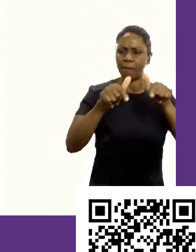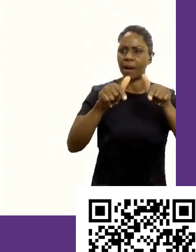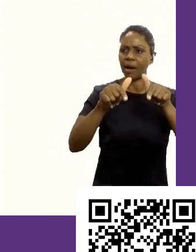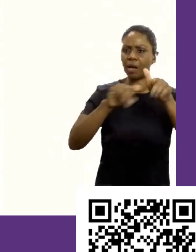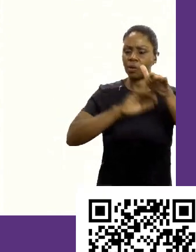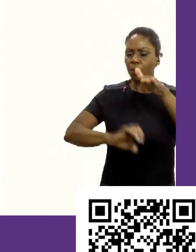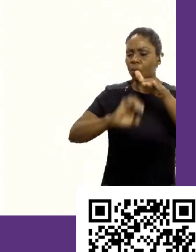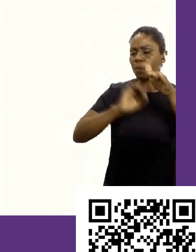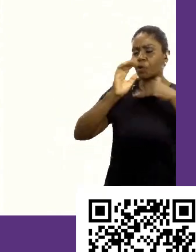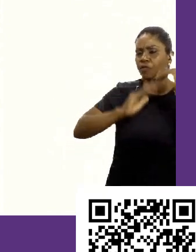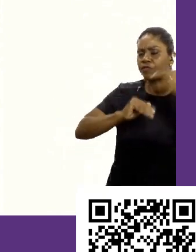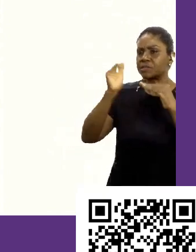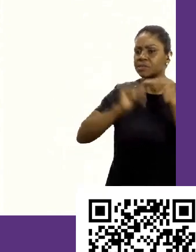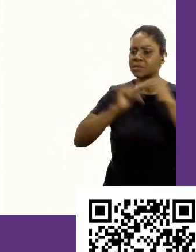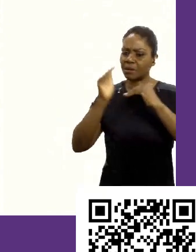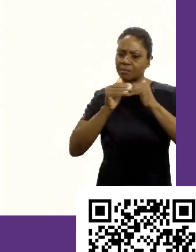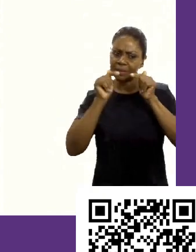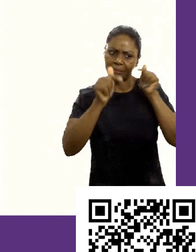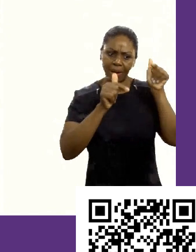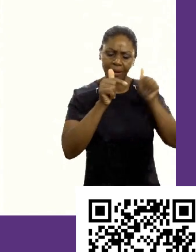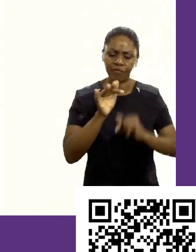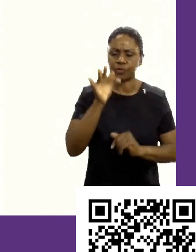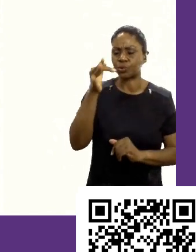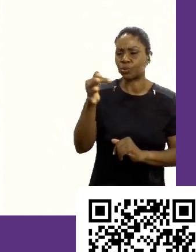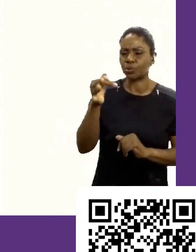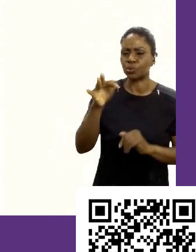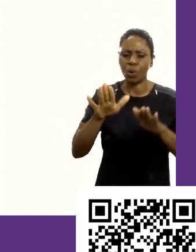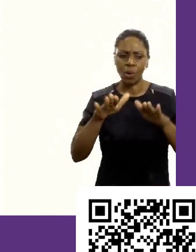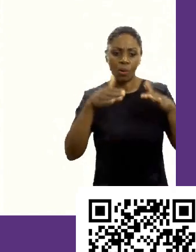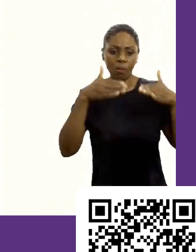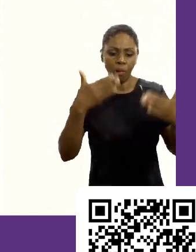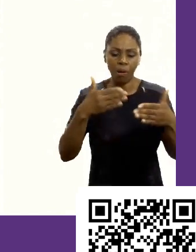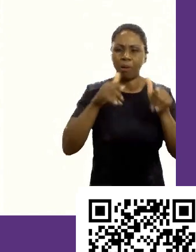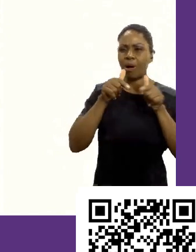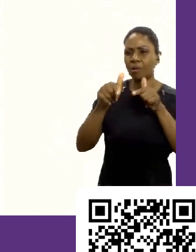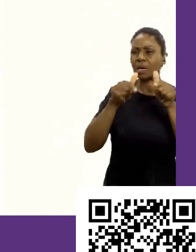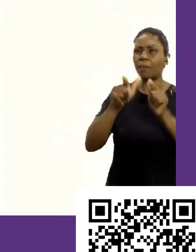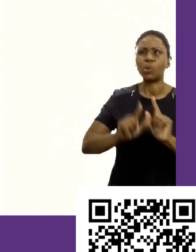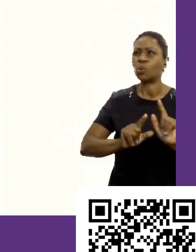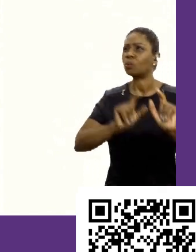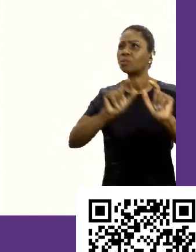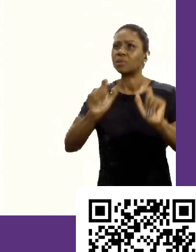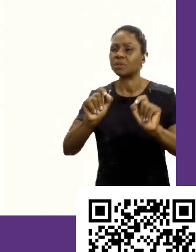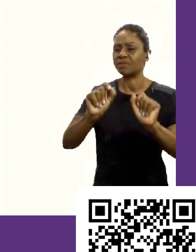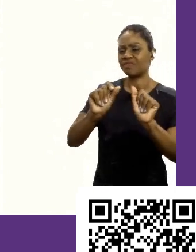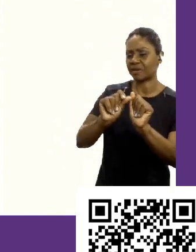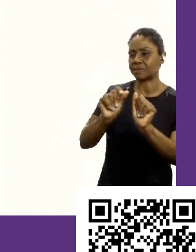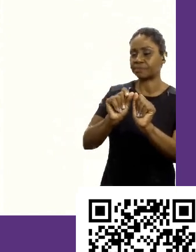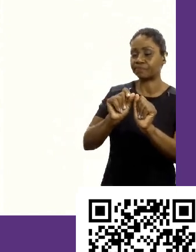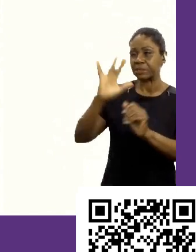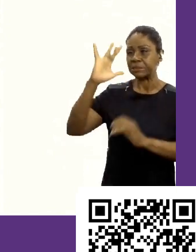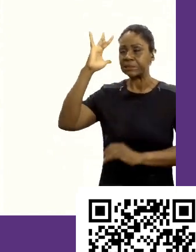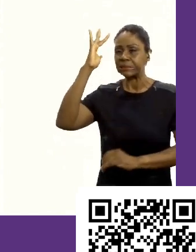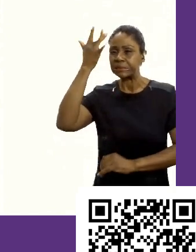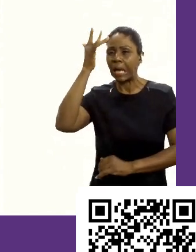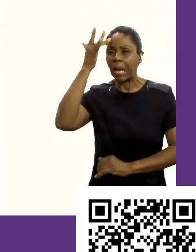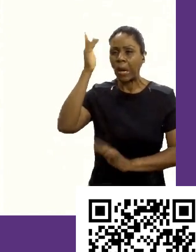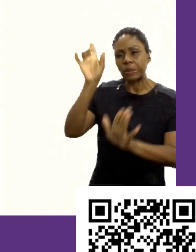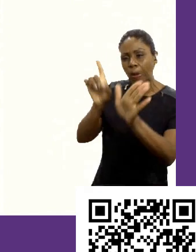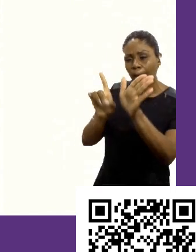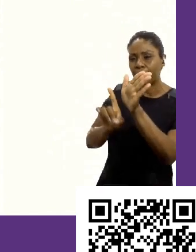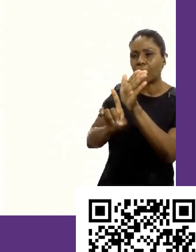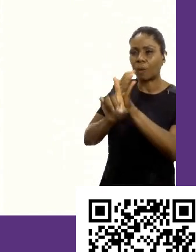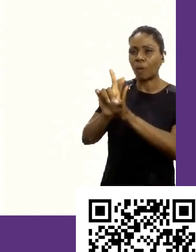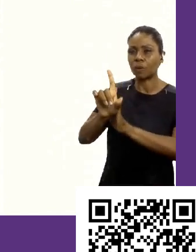emprego? Com o que eu vou trabalhar, Mariana? Qual é o meu emprego? O que eu vou fazer? E eu acho que essa pergunta,